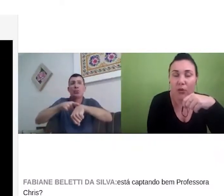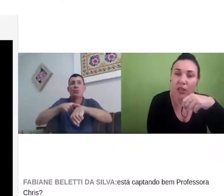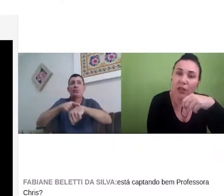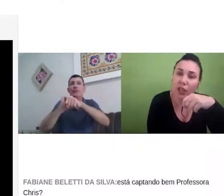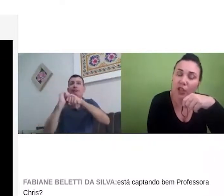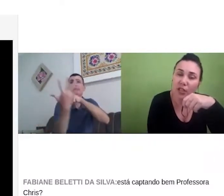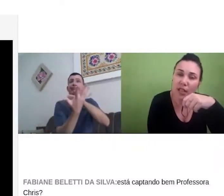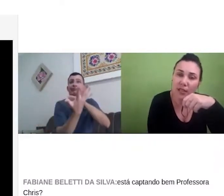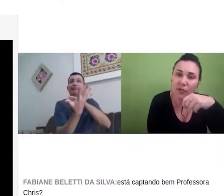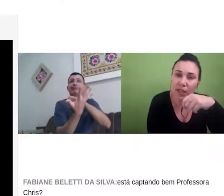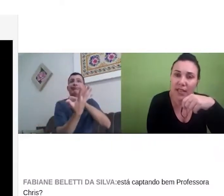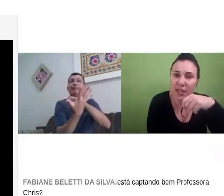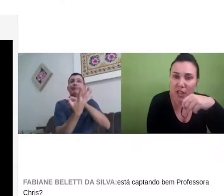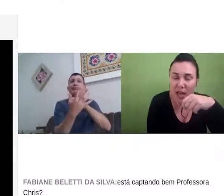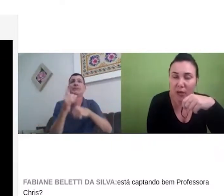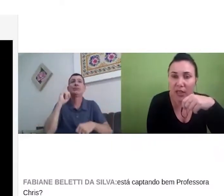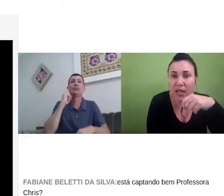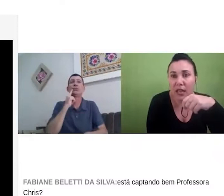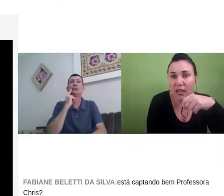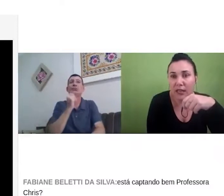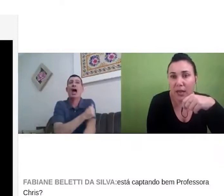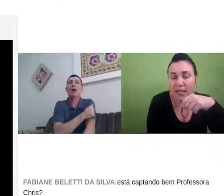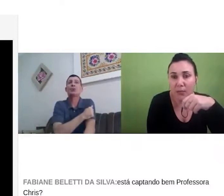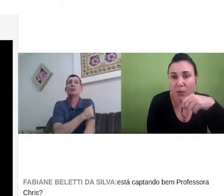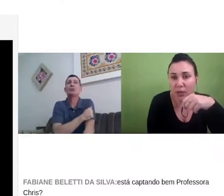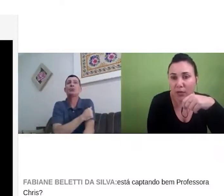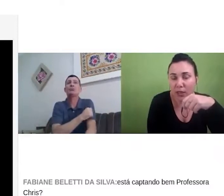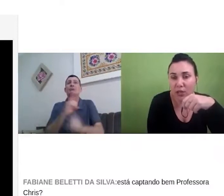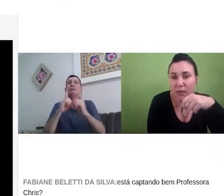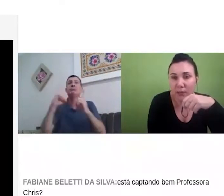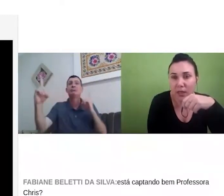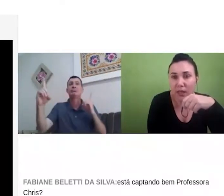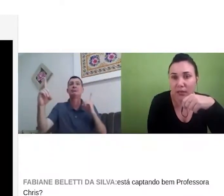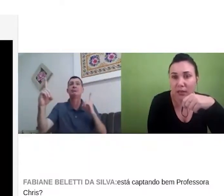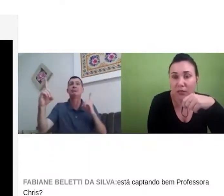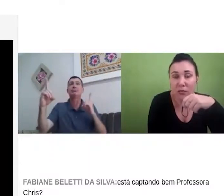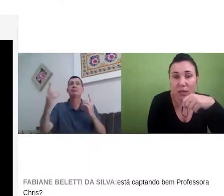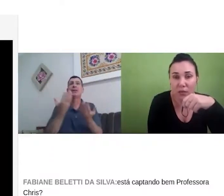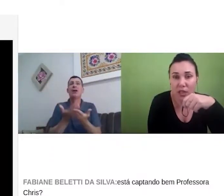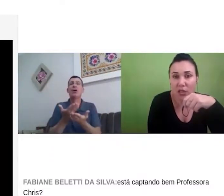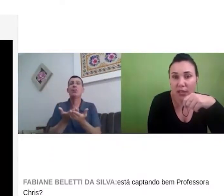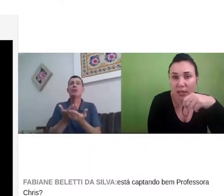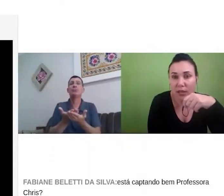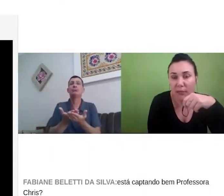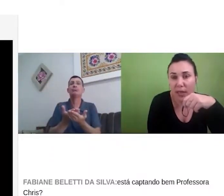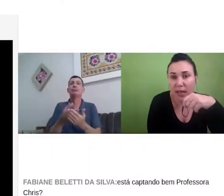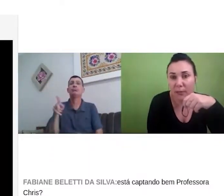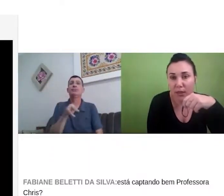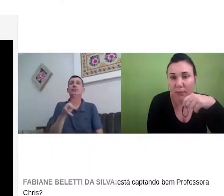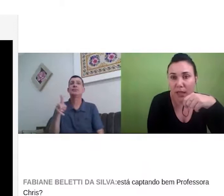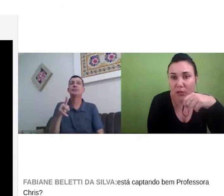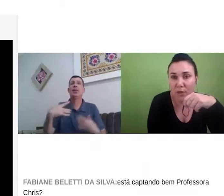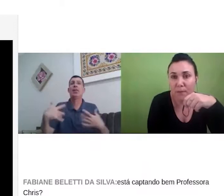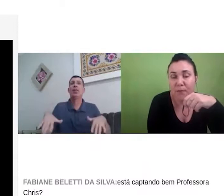né, porque o que a gente quiser desenvolver em sala de aula, ainda mais nesse momento, com os alunos que a gente está tendo que trabalhar